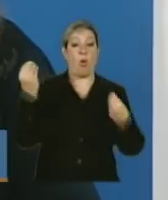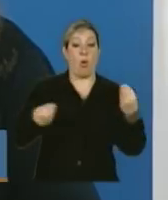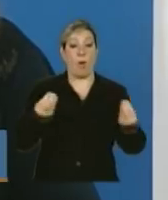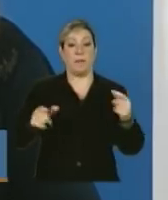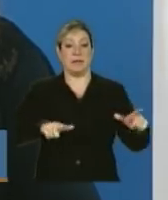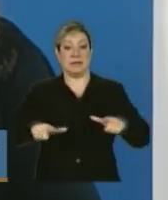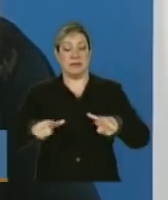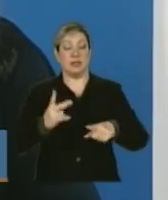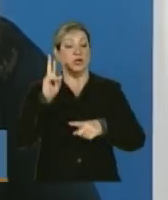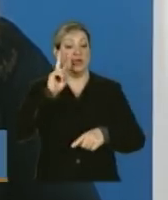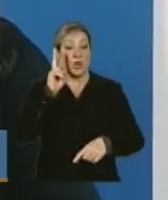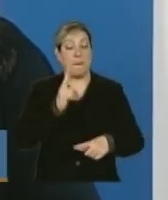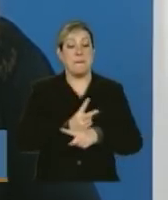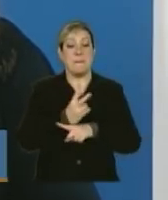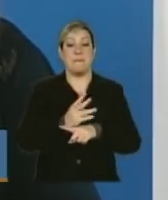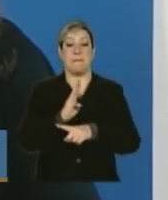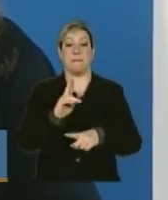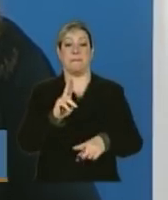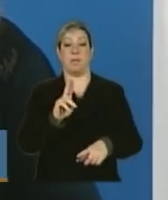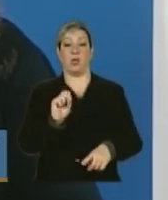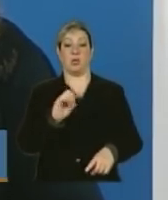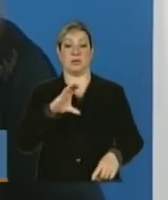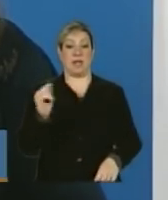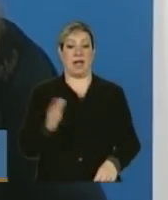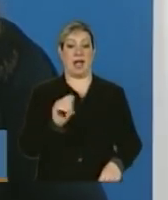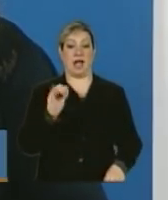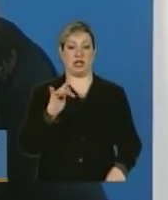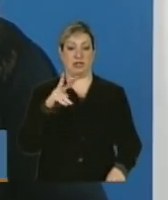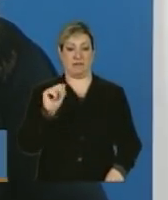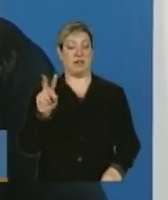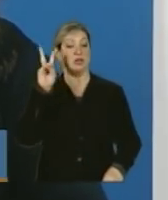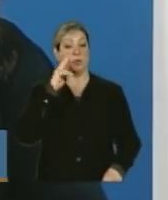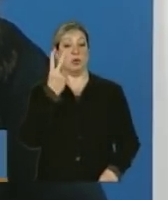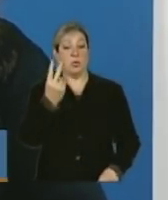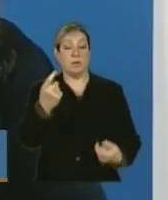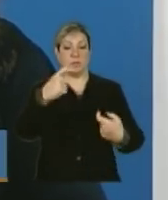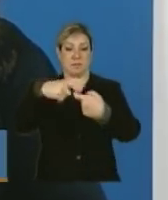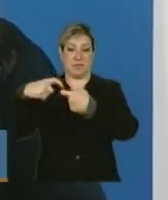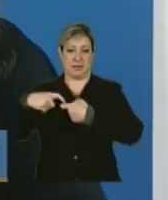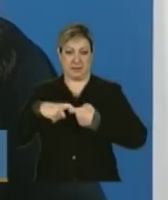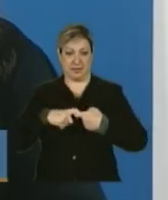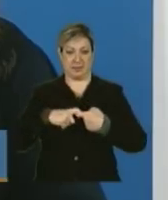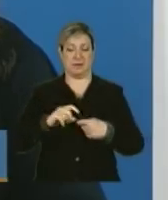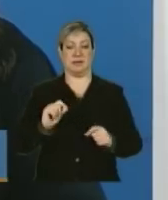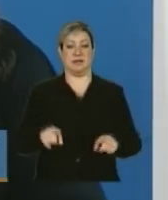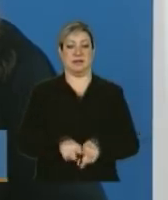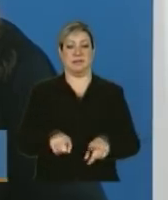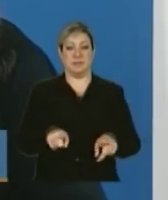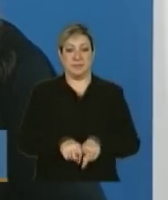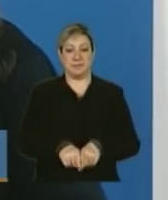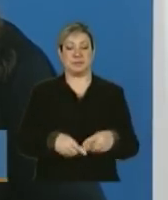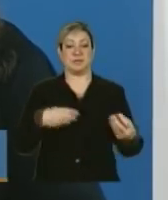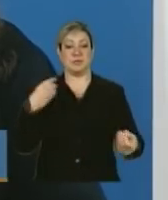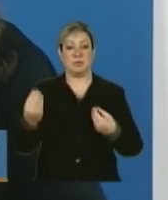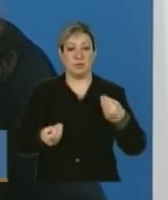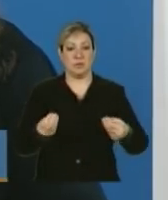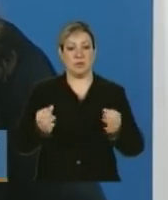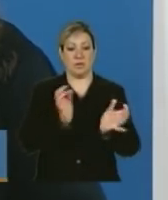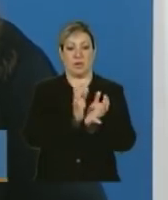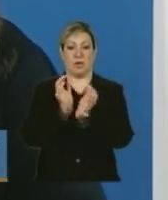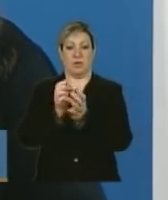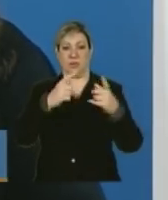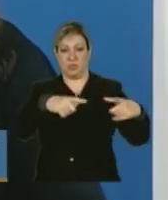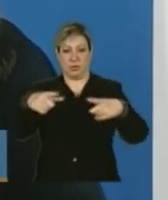sobre busca ativa para cadastramento e sobre duas parcerias. A parceria com a ação de fomento às atividades rurais, o Ministério do Desenvolvimento